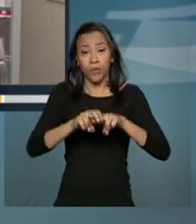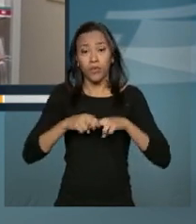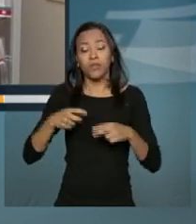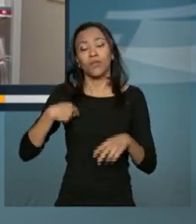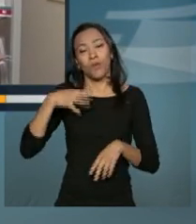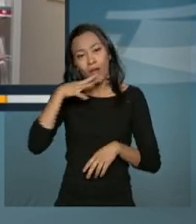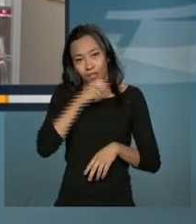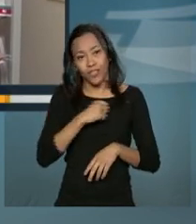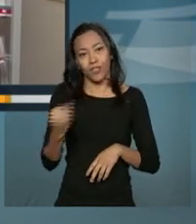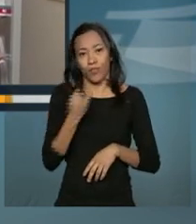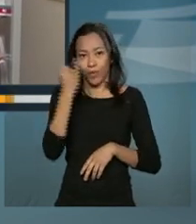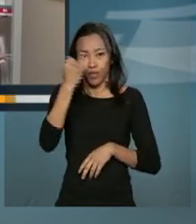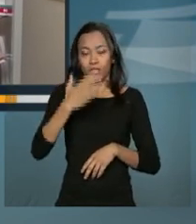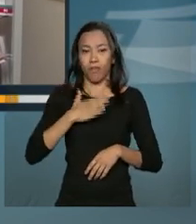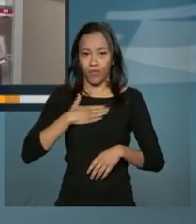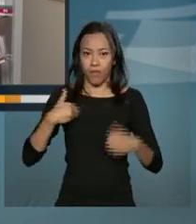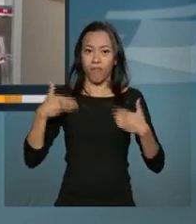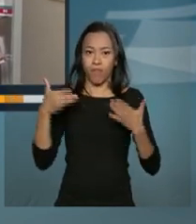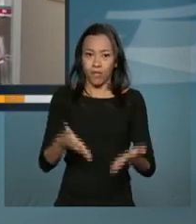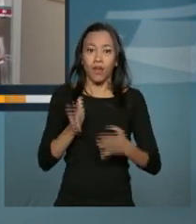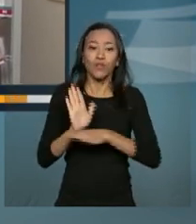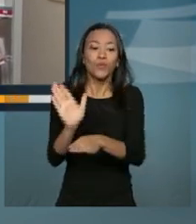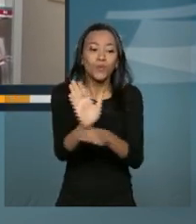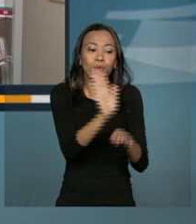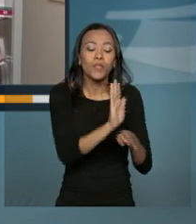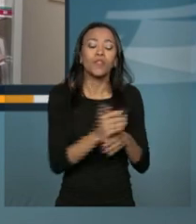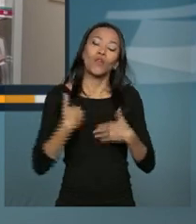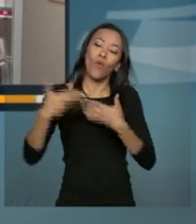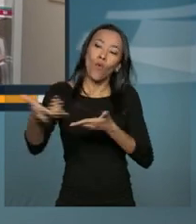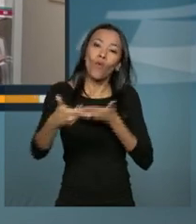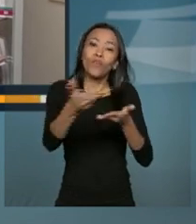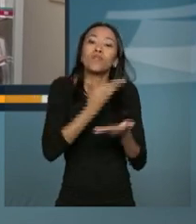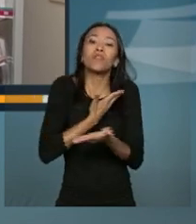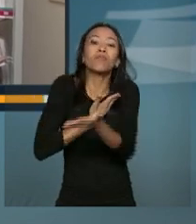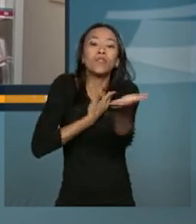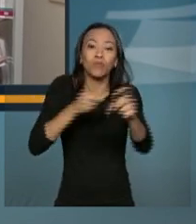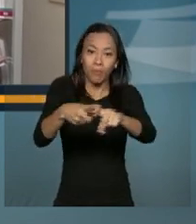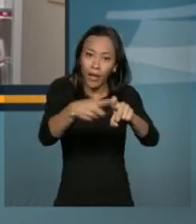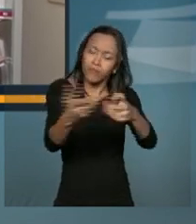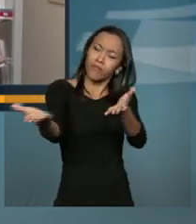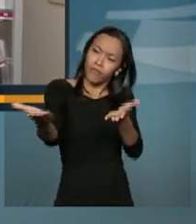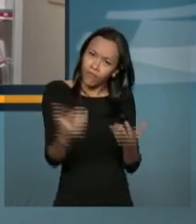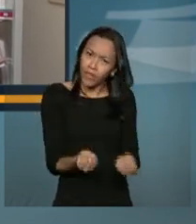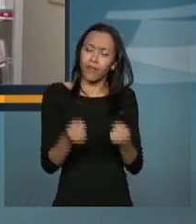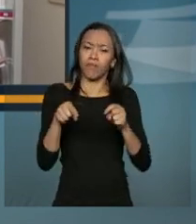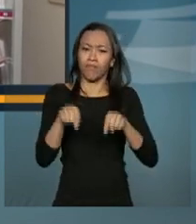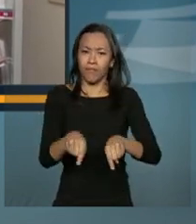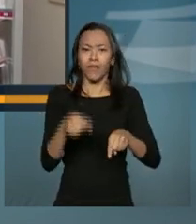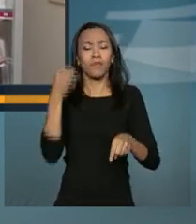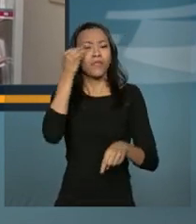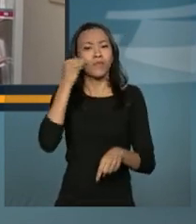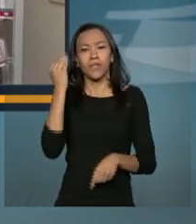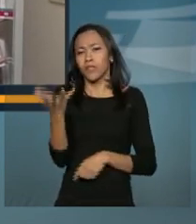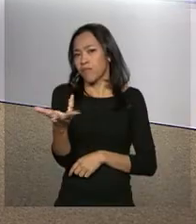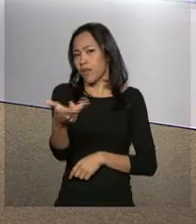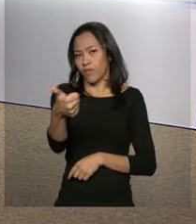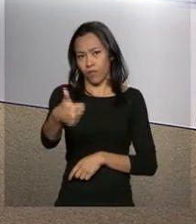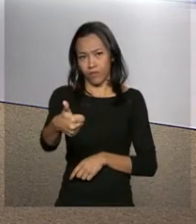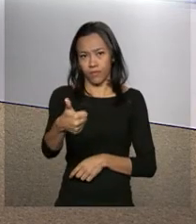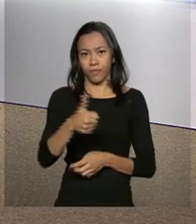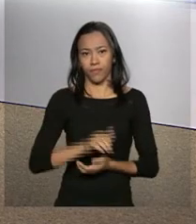válida a minha participação, e convido meus colegas a participarem, porque é uma experiência maravilhosa.